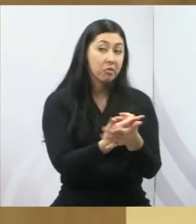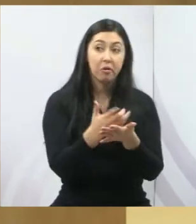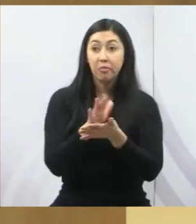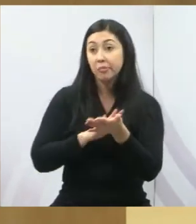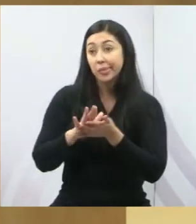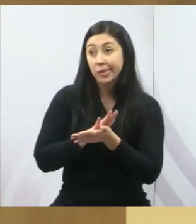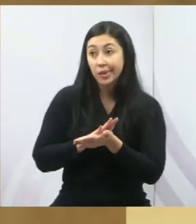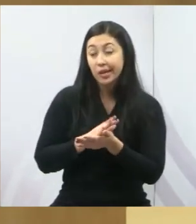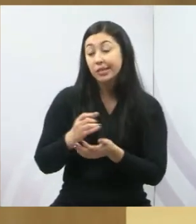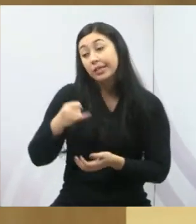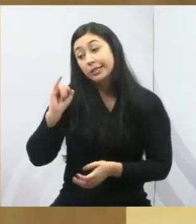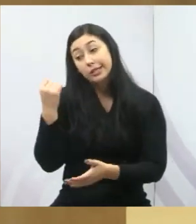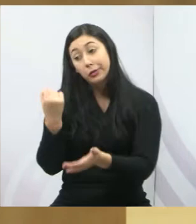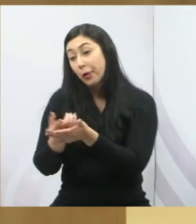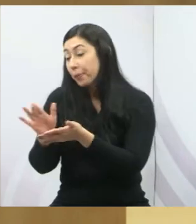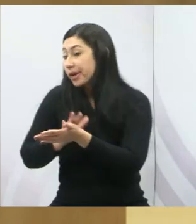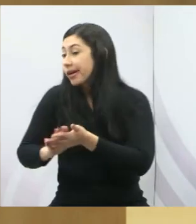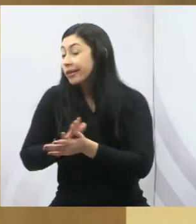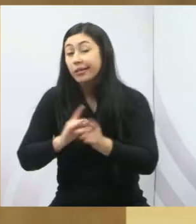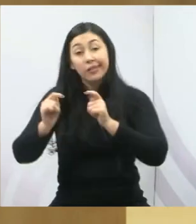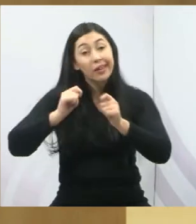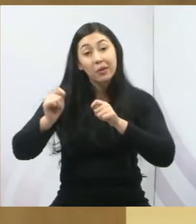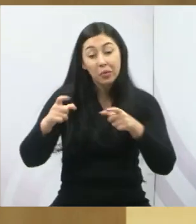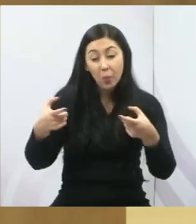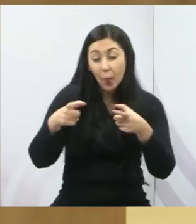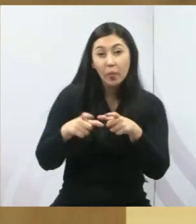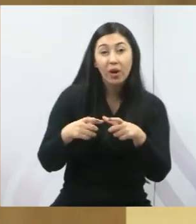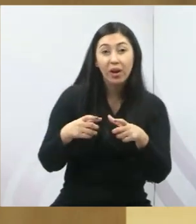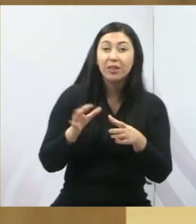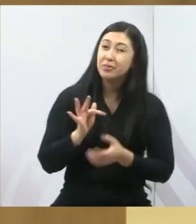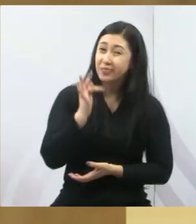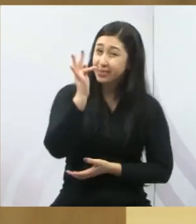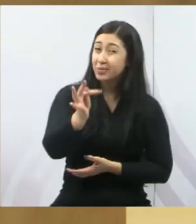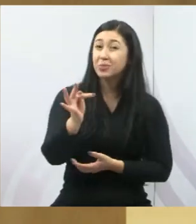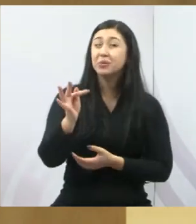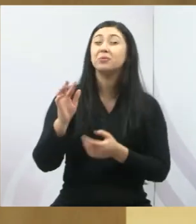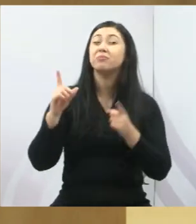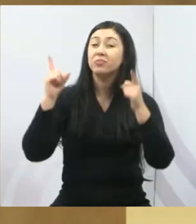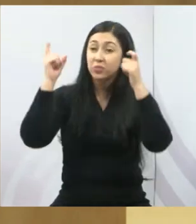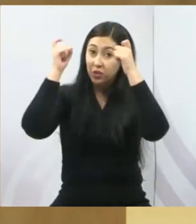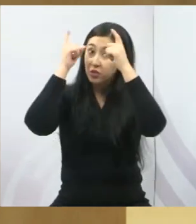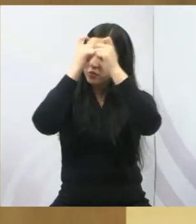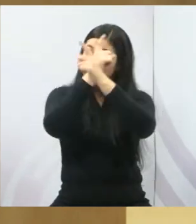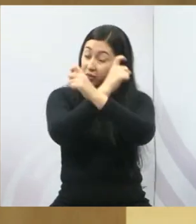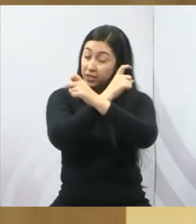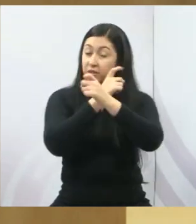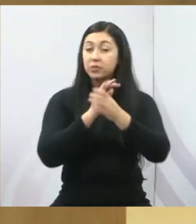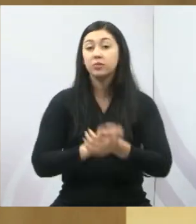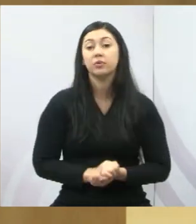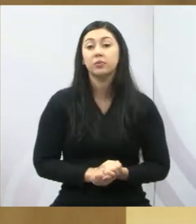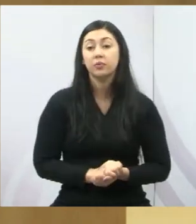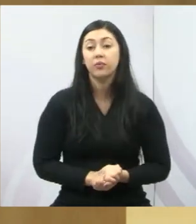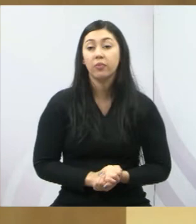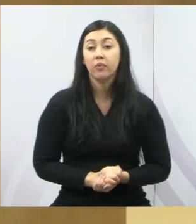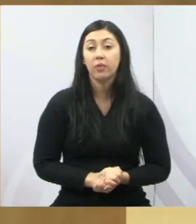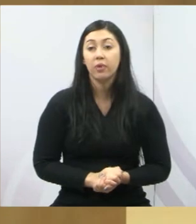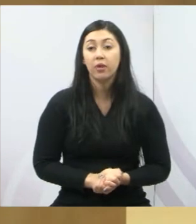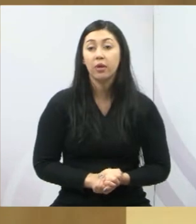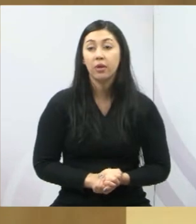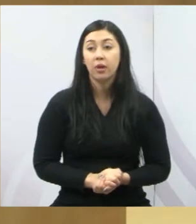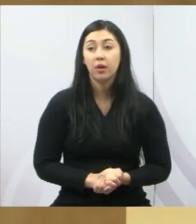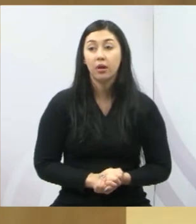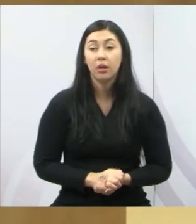economia não gira. Então nós vamos ter dias difíceis pela frente. Isso é fundamental. O município também